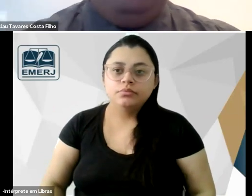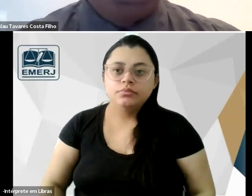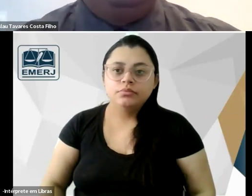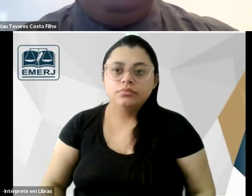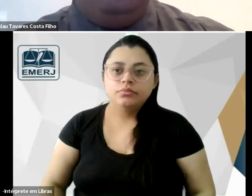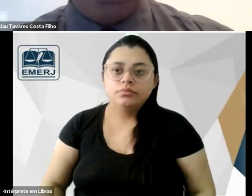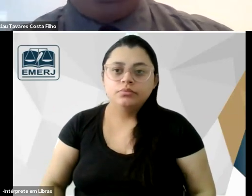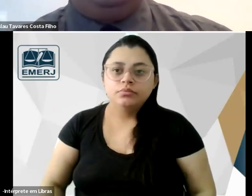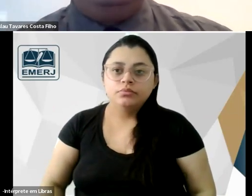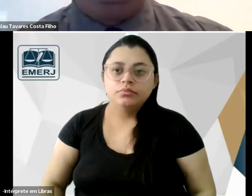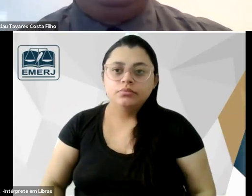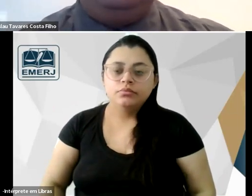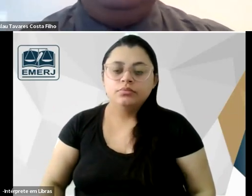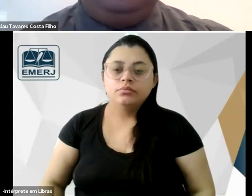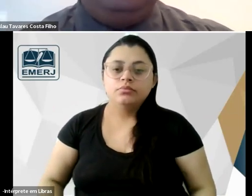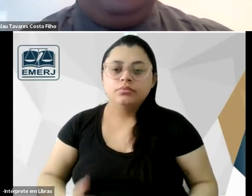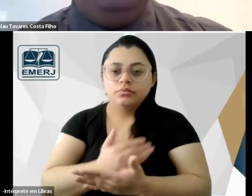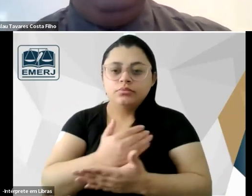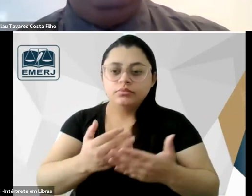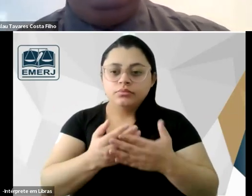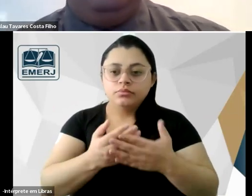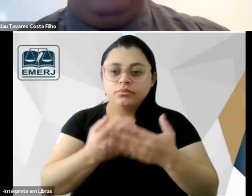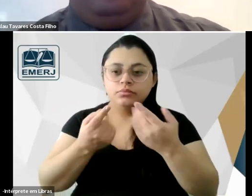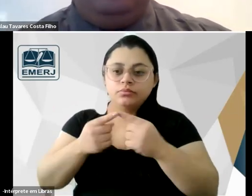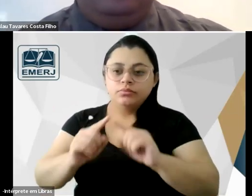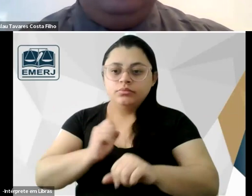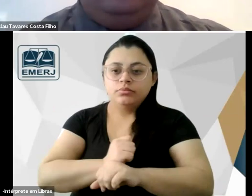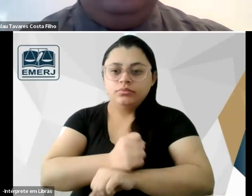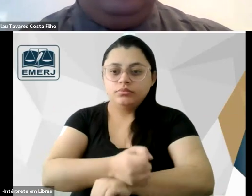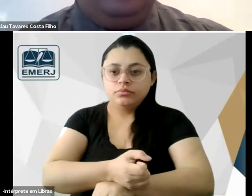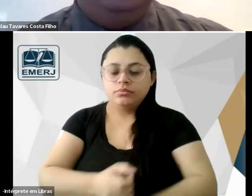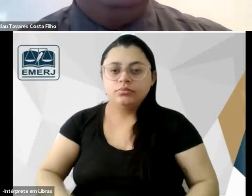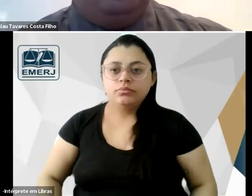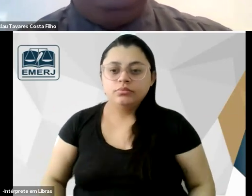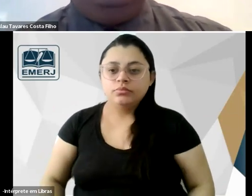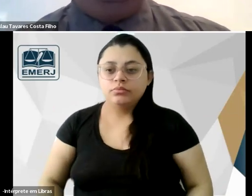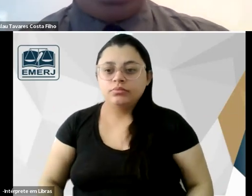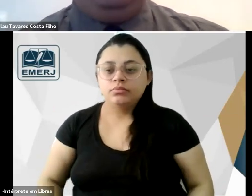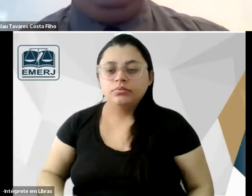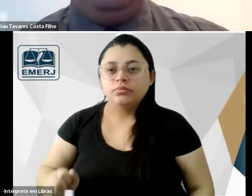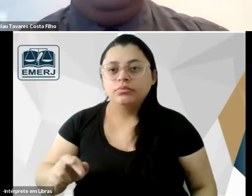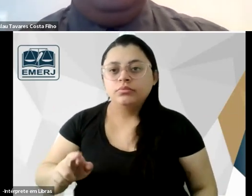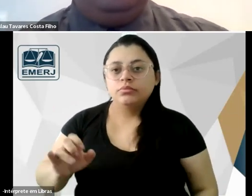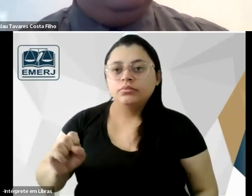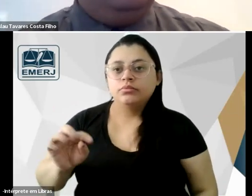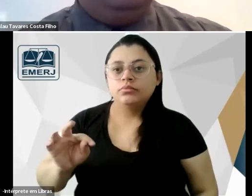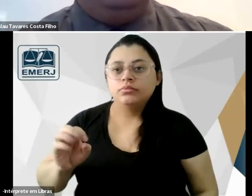argumentos contra a tese da escravidão natural de Aristóteles também